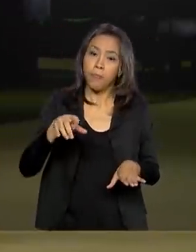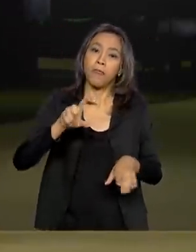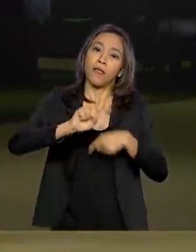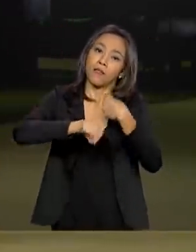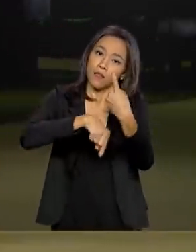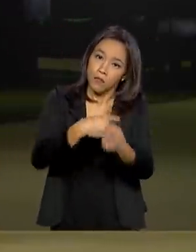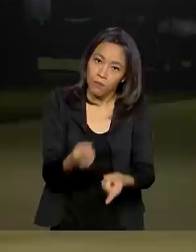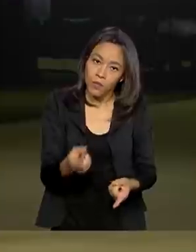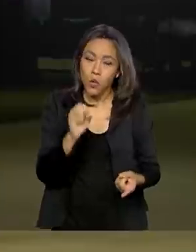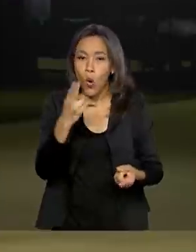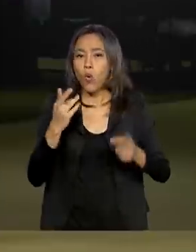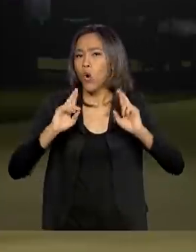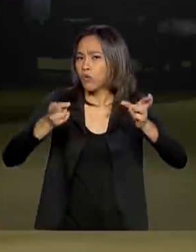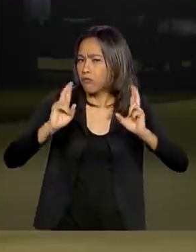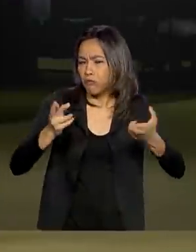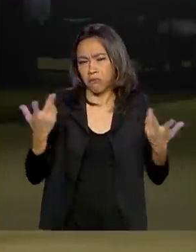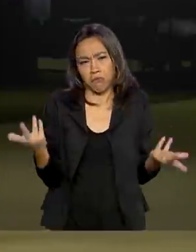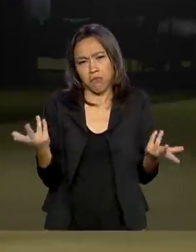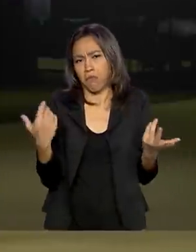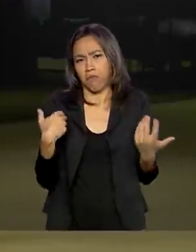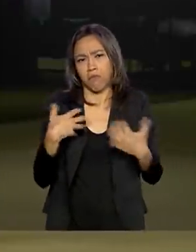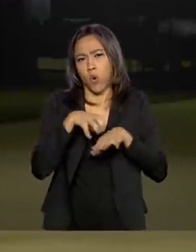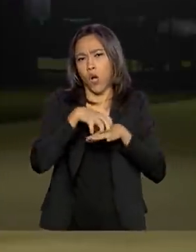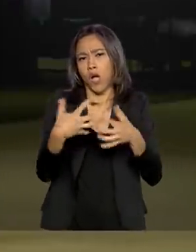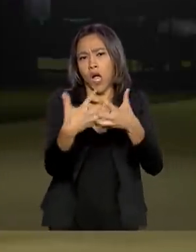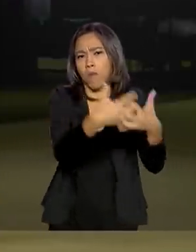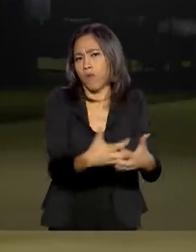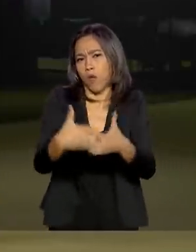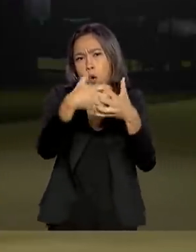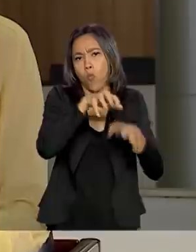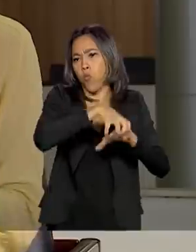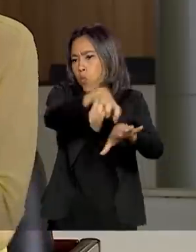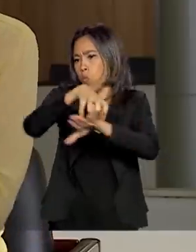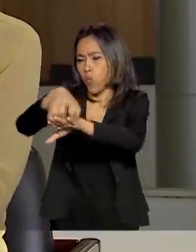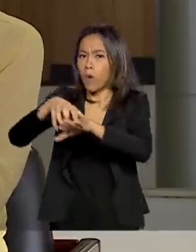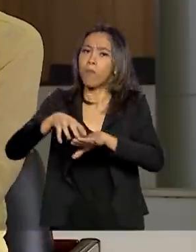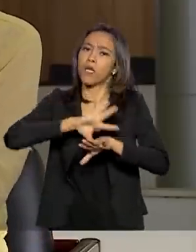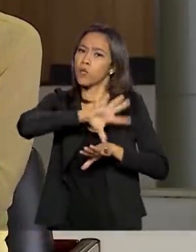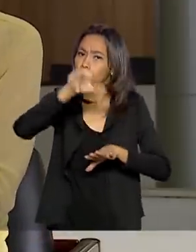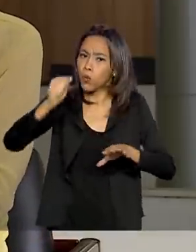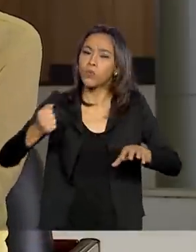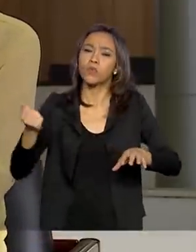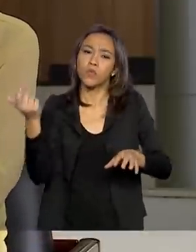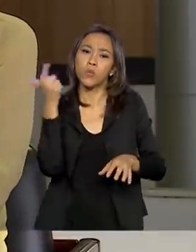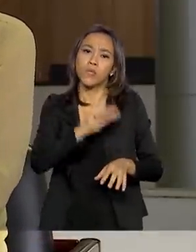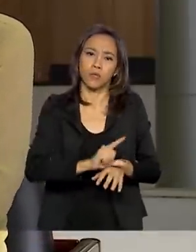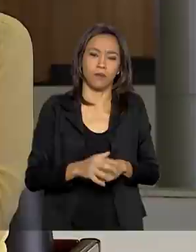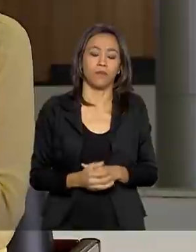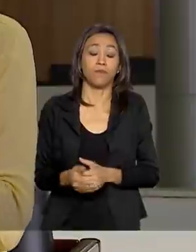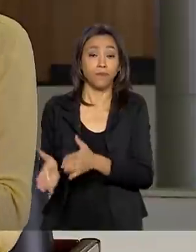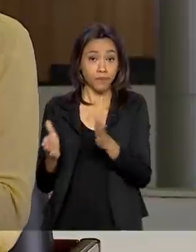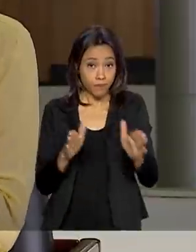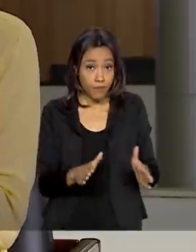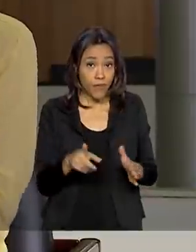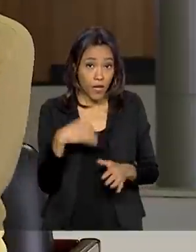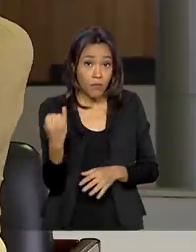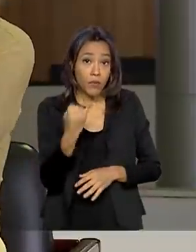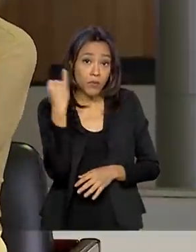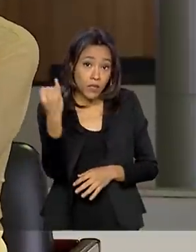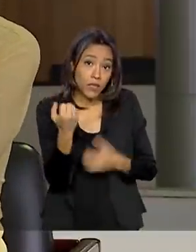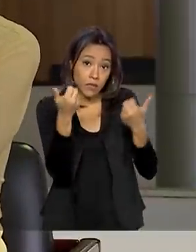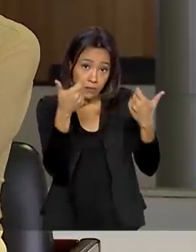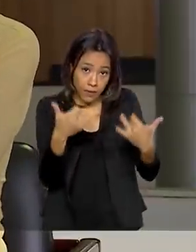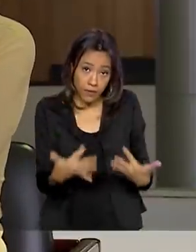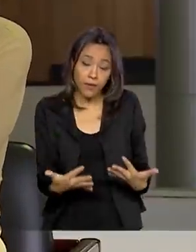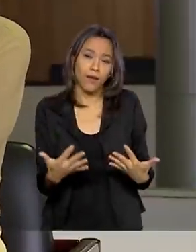deslocamento aéreo ou via rodoviário, de maneira que todas as unidades da Federação recebam esses materiais. É importante ressaltar isso, né, ministro, que além